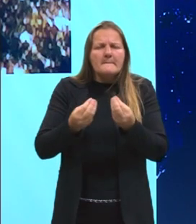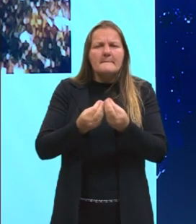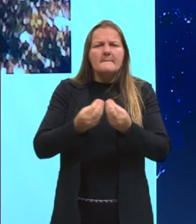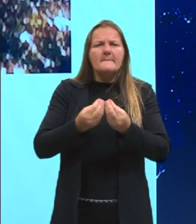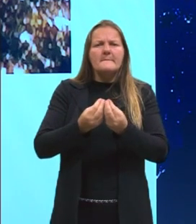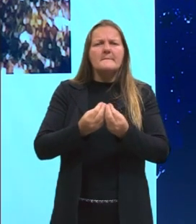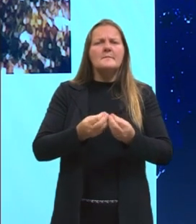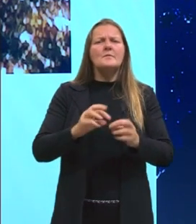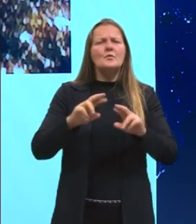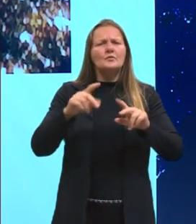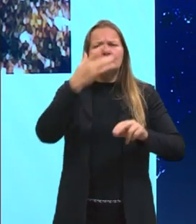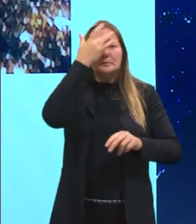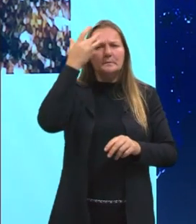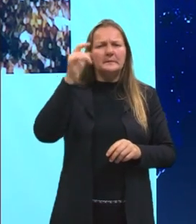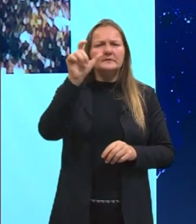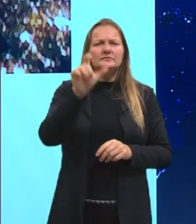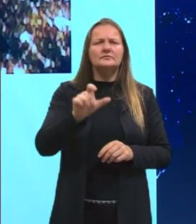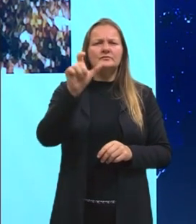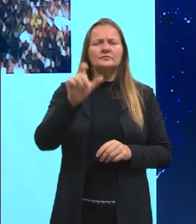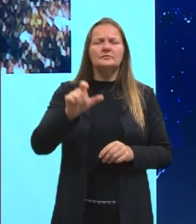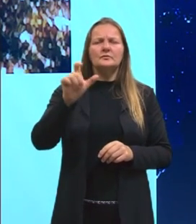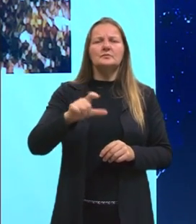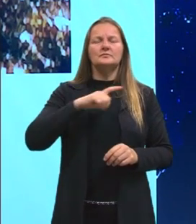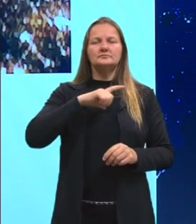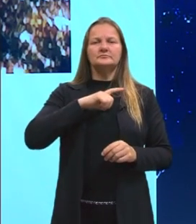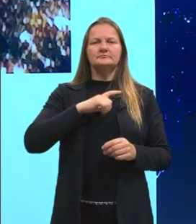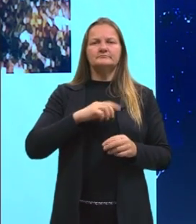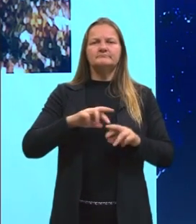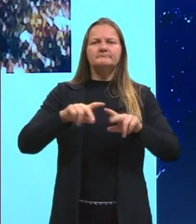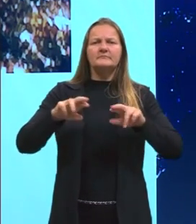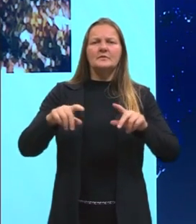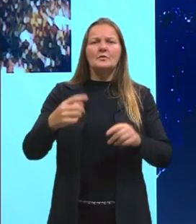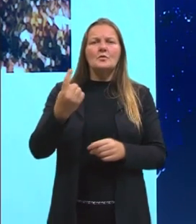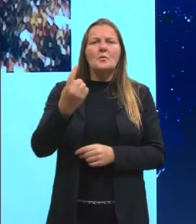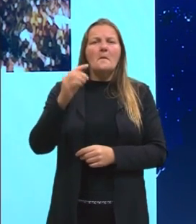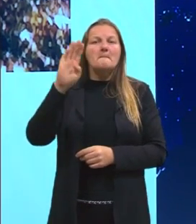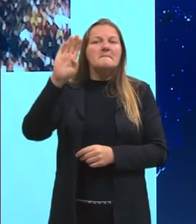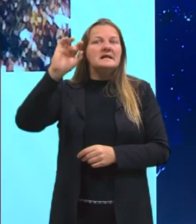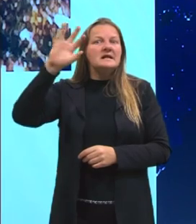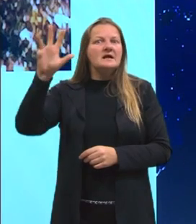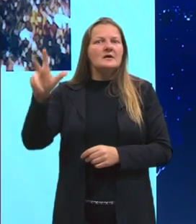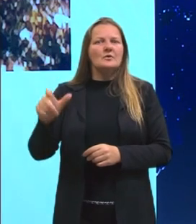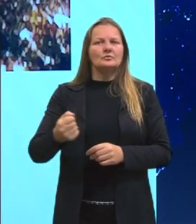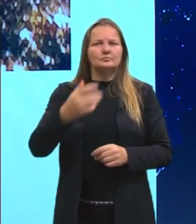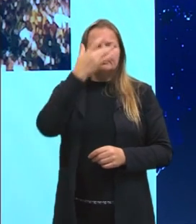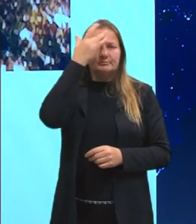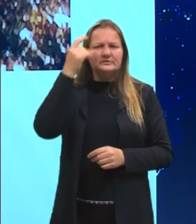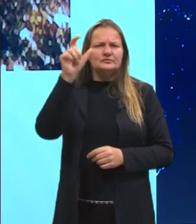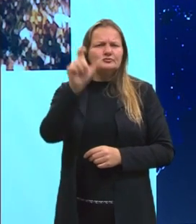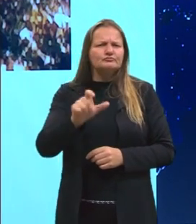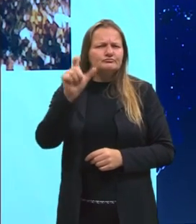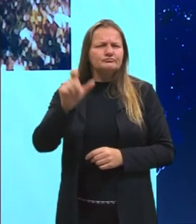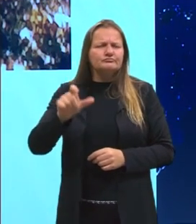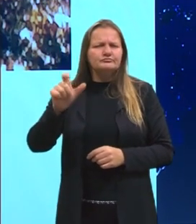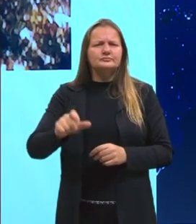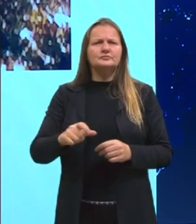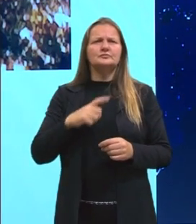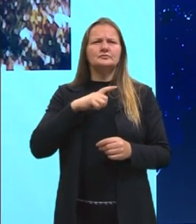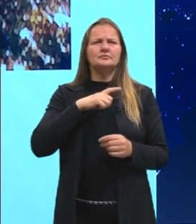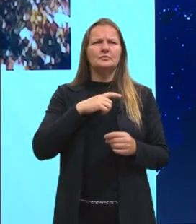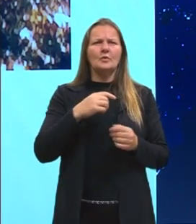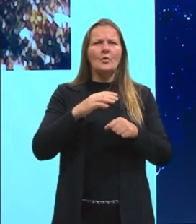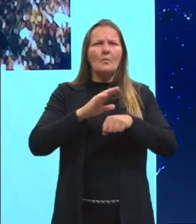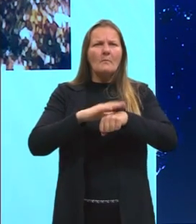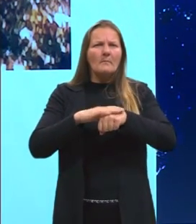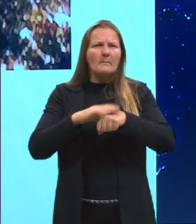com bastante pessoas, né, muita gente, mais de um bilhão de pessoas, olha aqui, quantidade de gente. Outra que